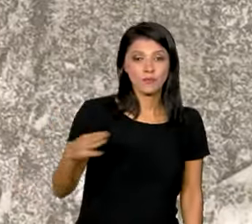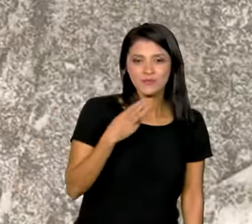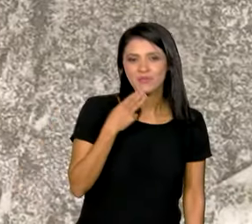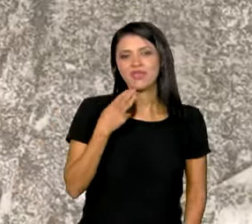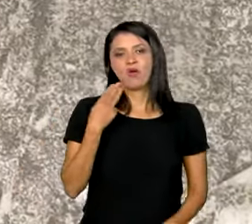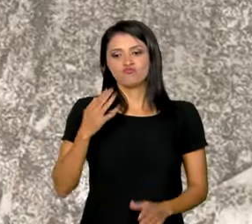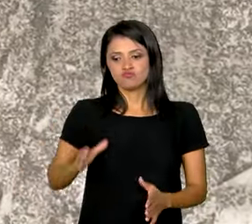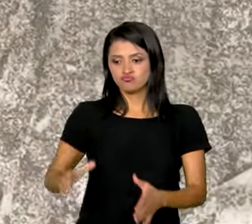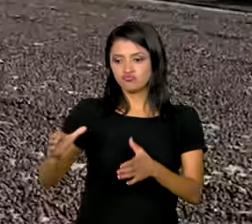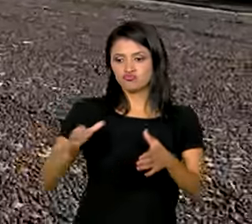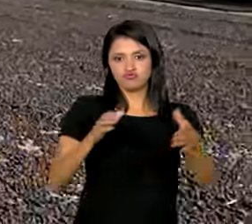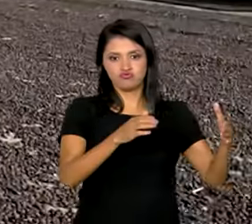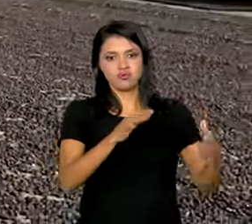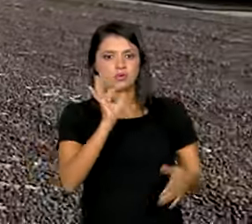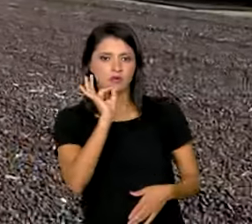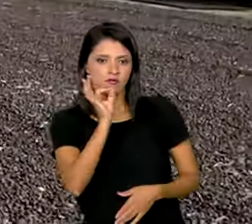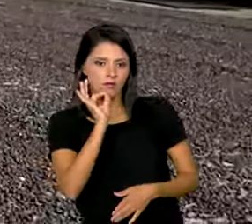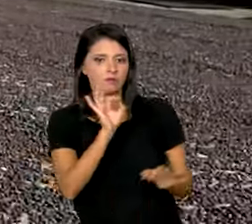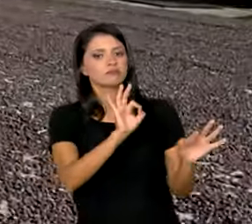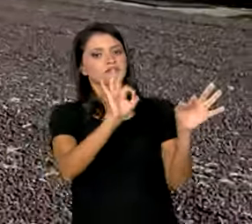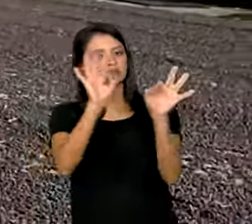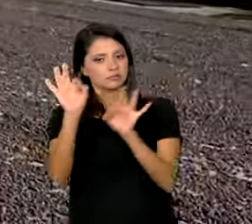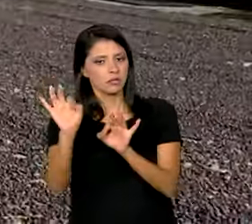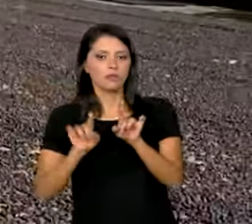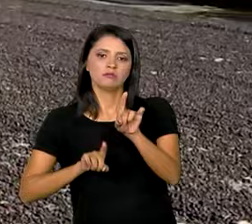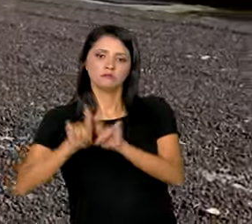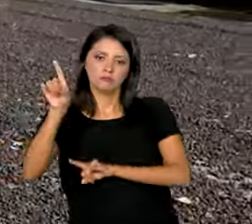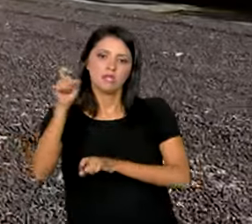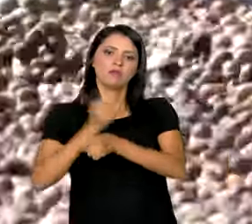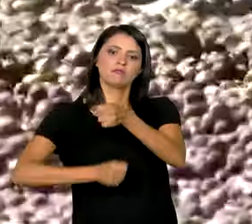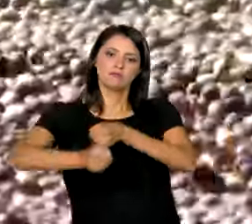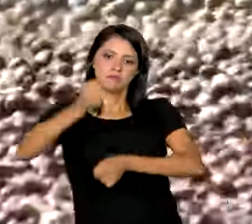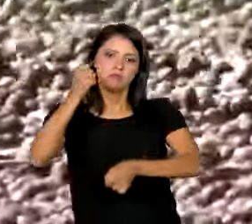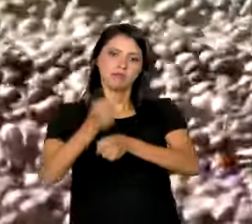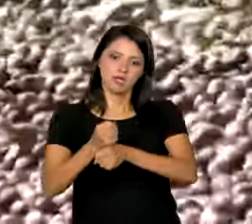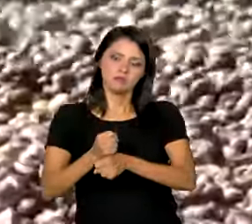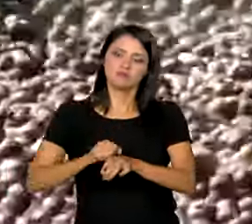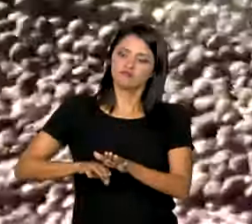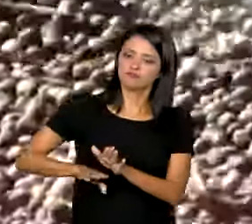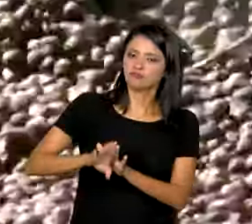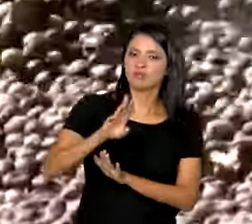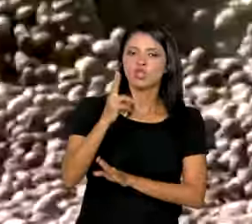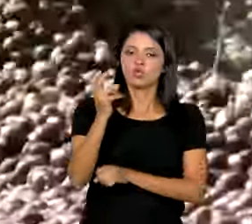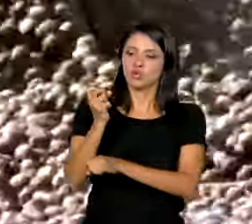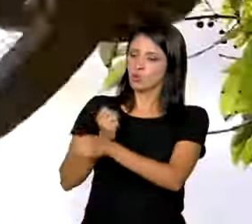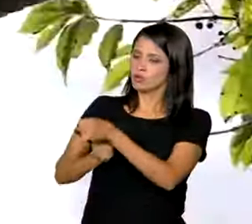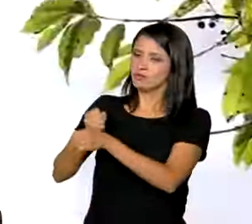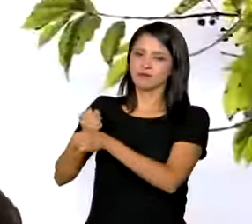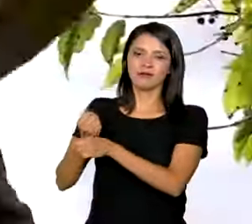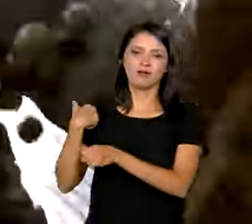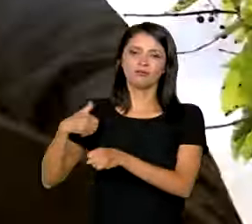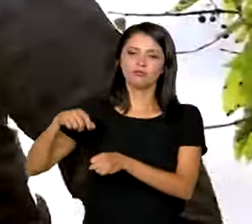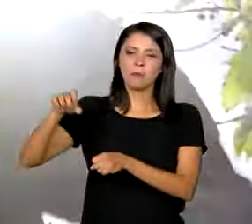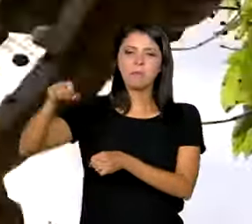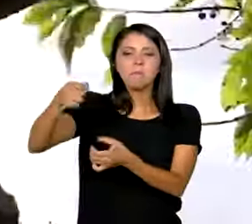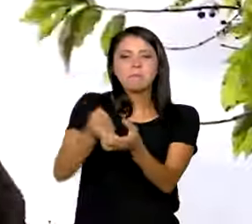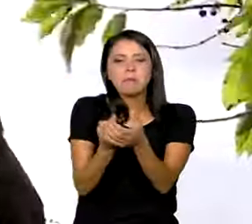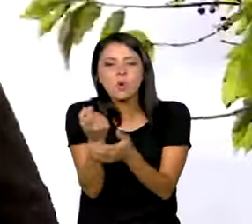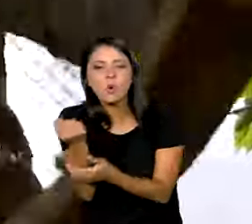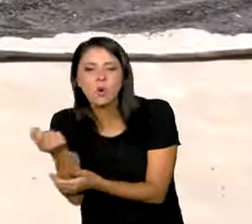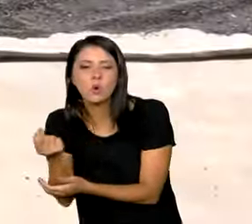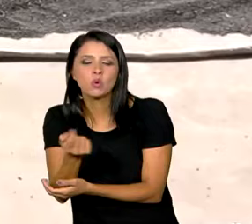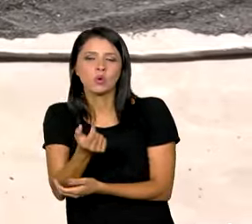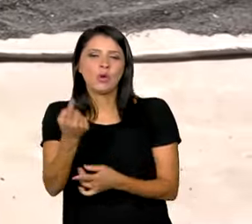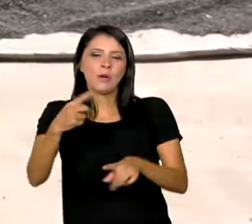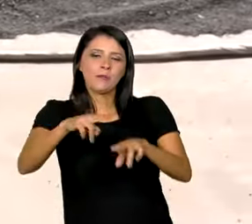Projeção que acompanha a tendência de crescimento do ano passado, após dois anos de baixa produtividade devido